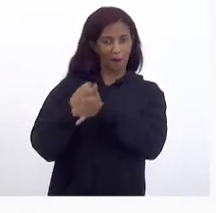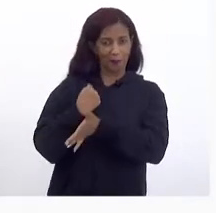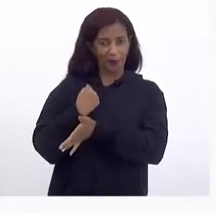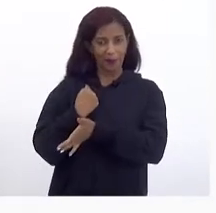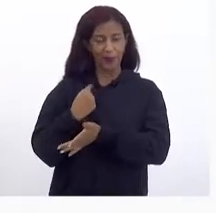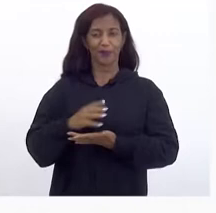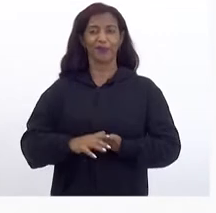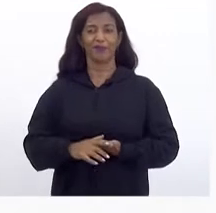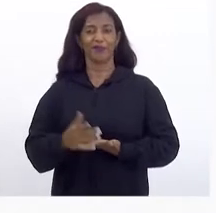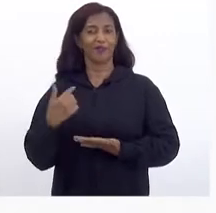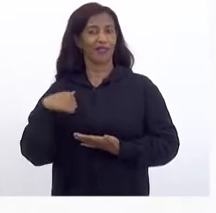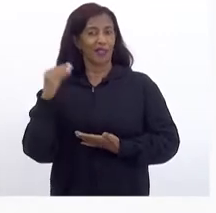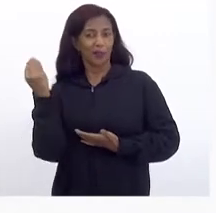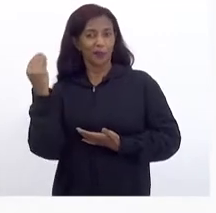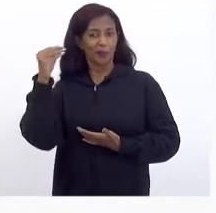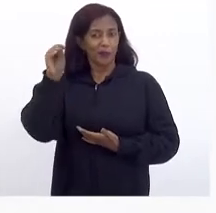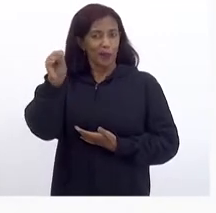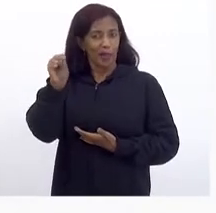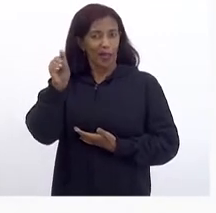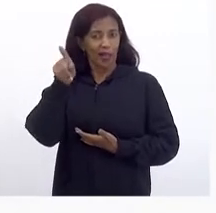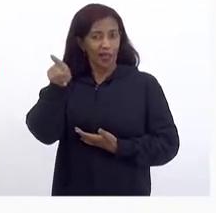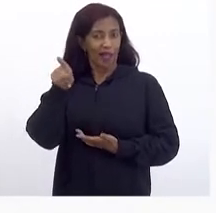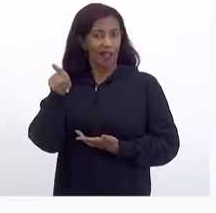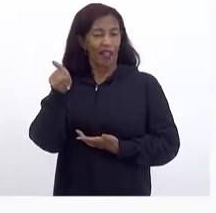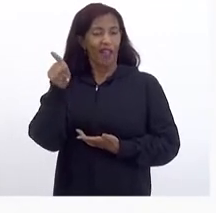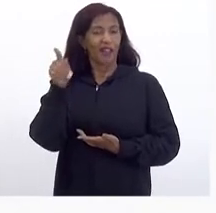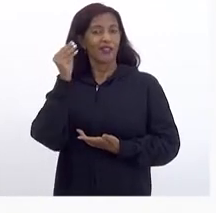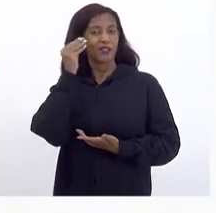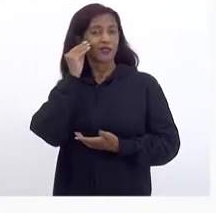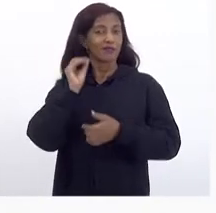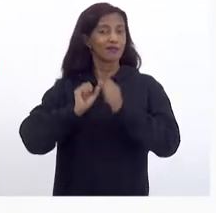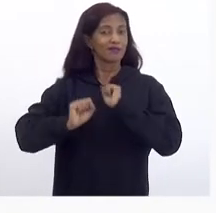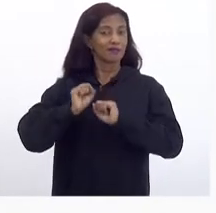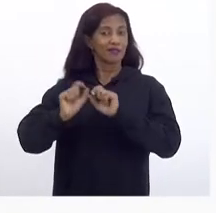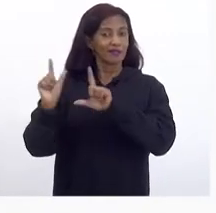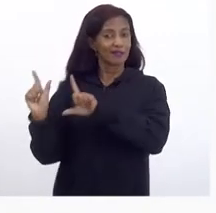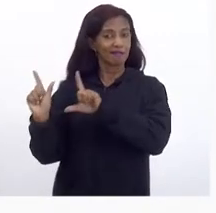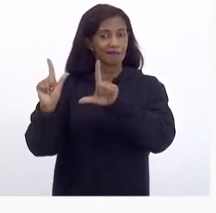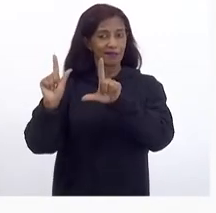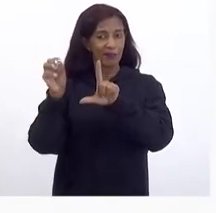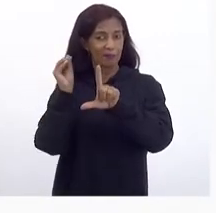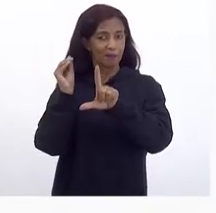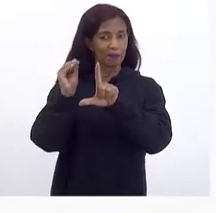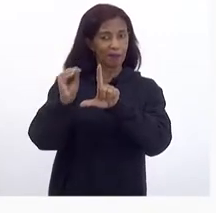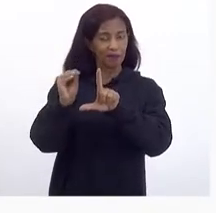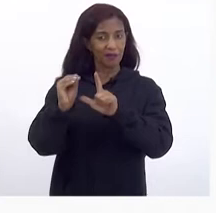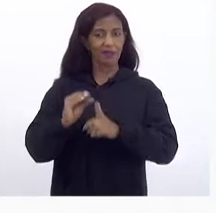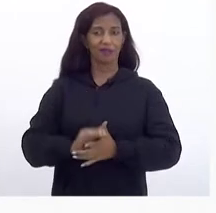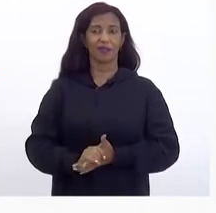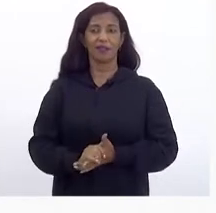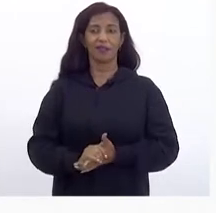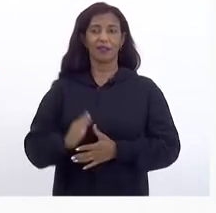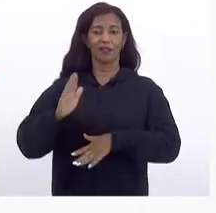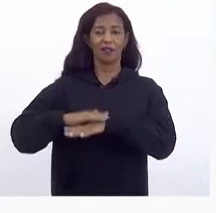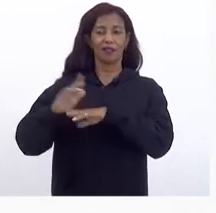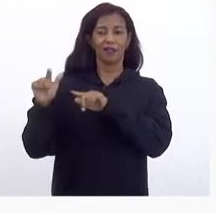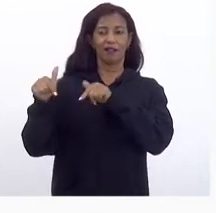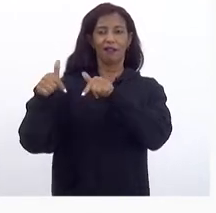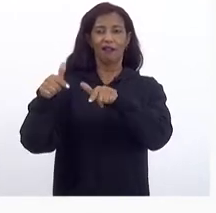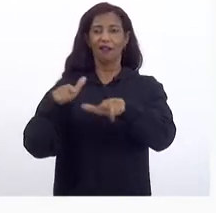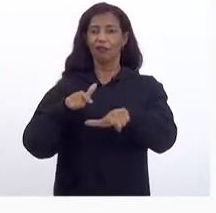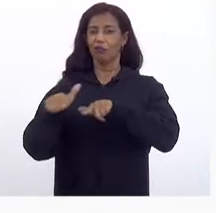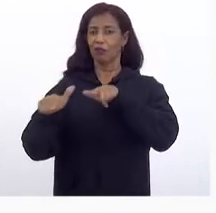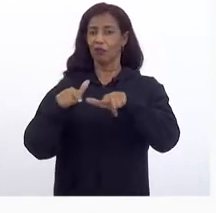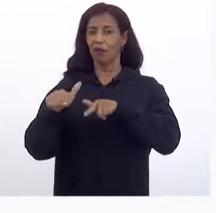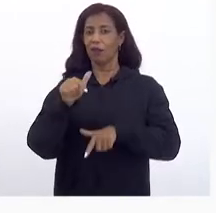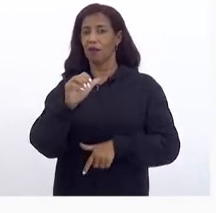Não estão aí Refletidas As expectativas É Em função Do trabalho Da